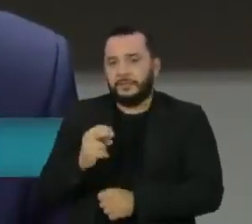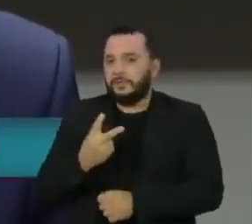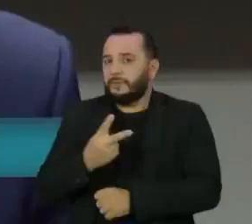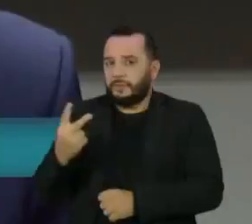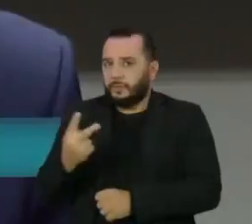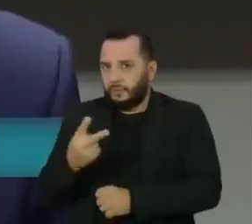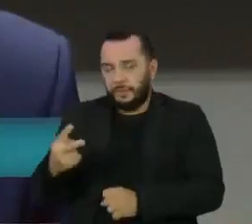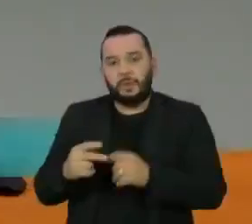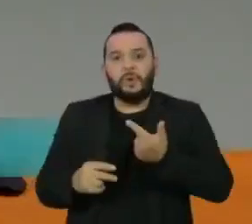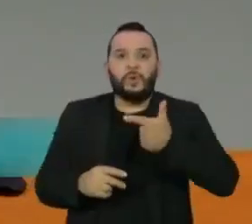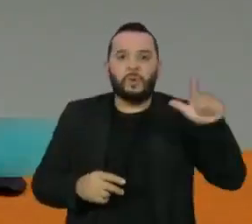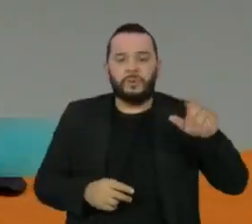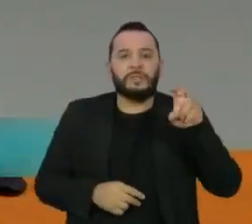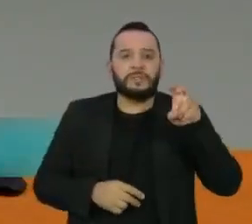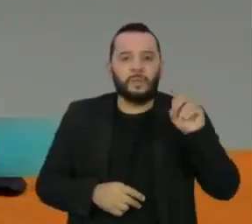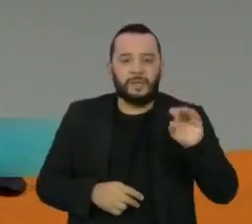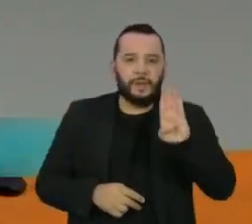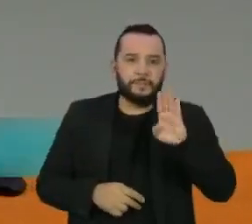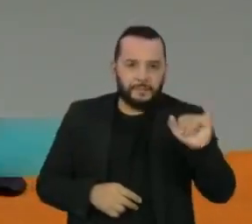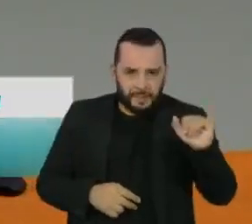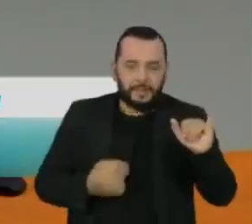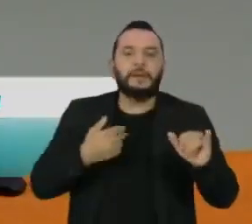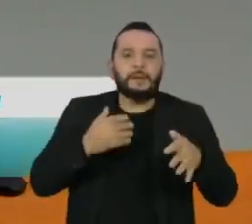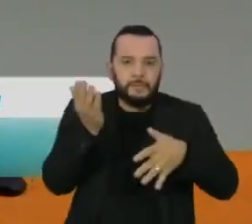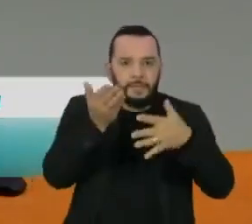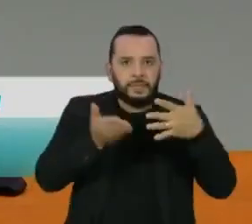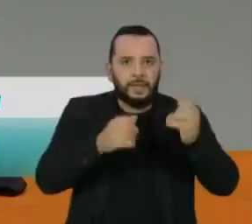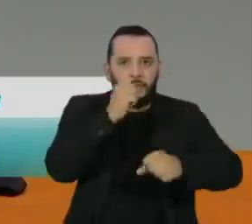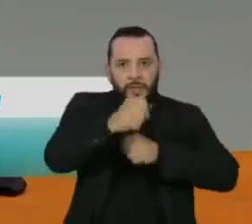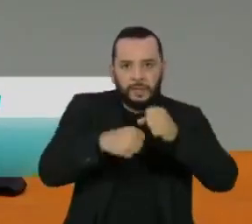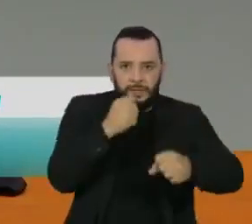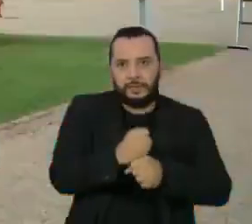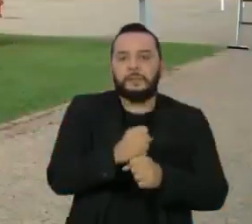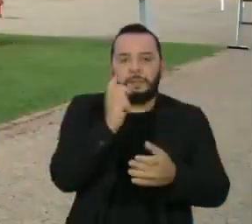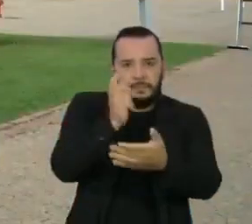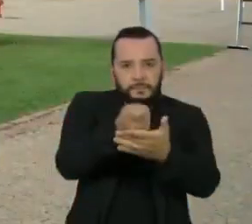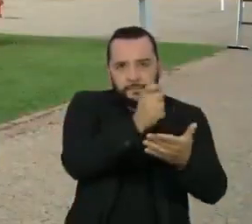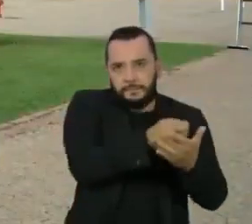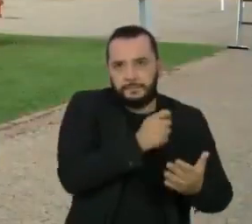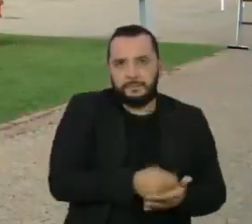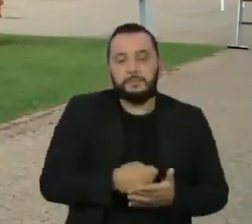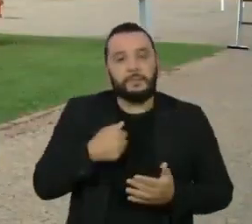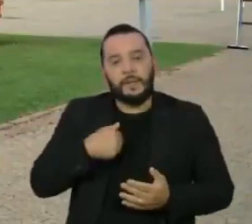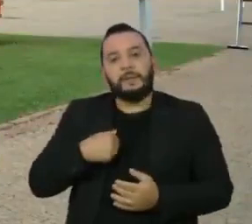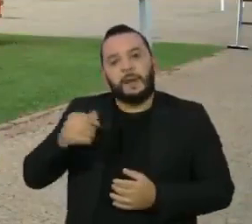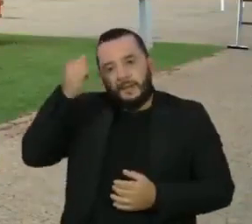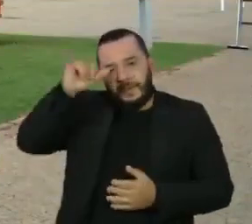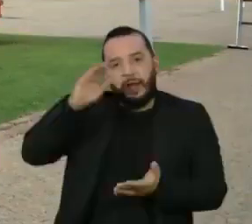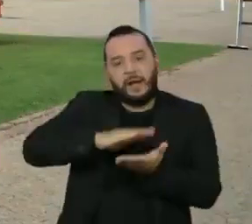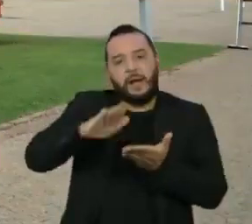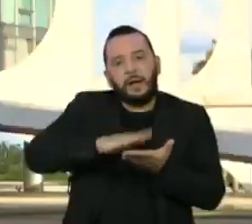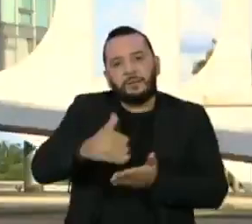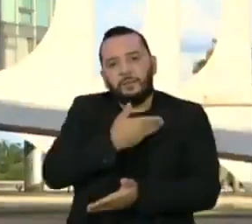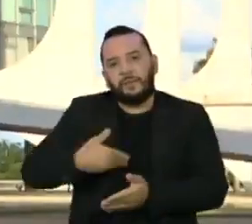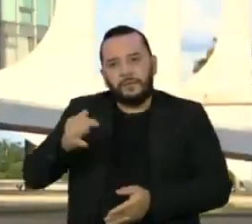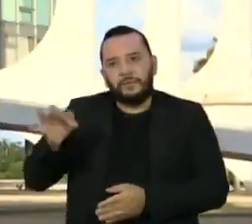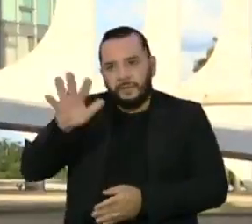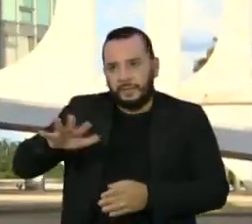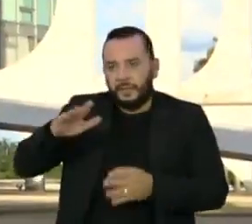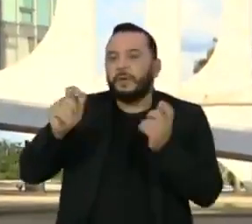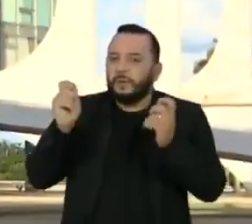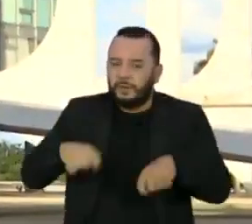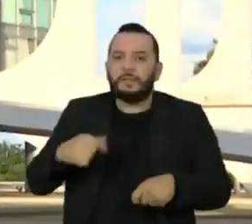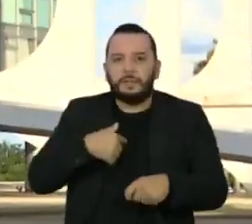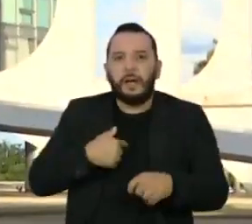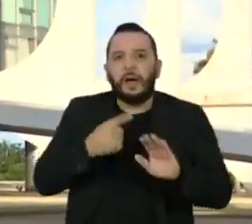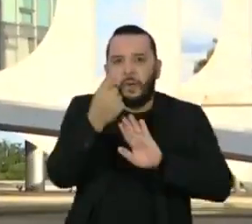outros R$ 50 bilhões seriam parcelados nos próximos anos. O objetivo é reduzir os custos do governo federal e abrir espaço no teto